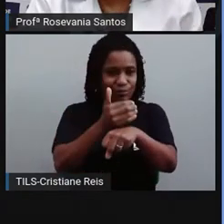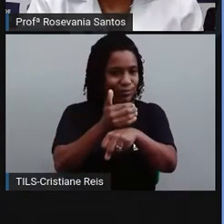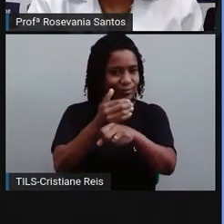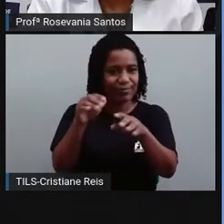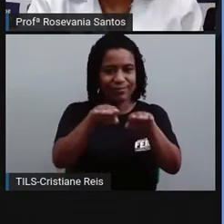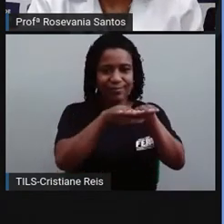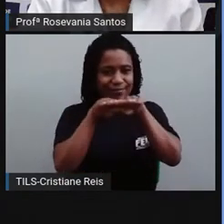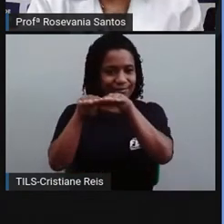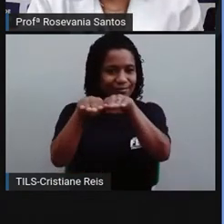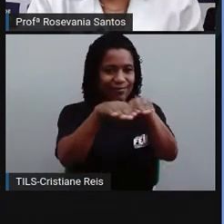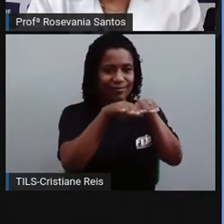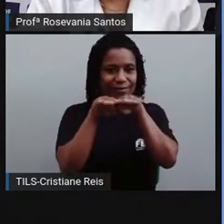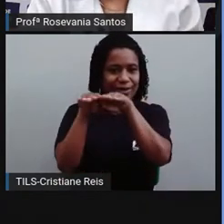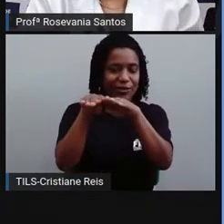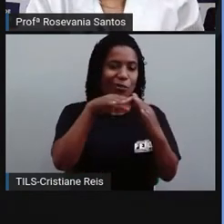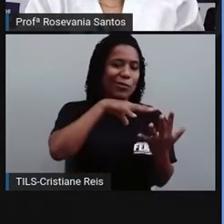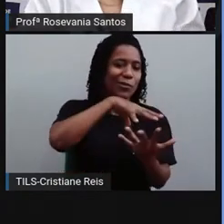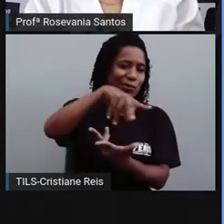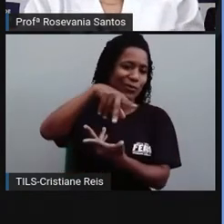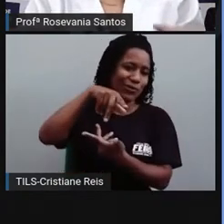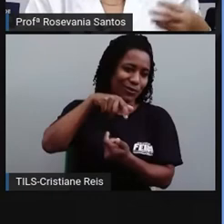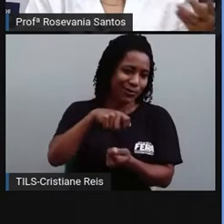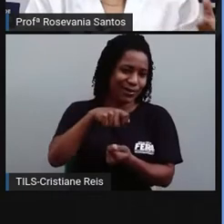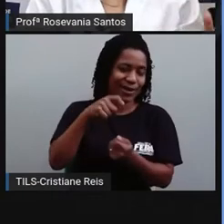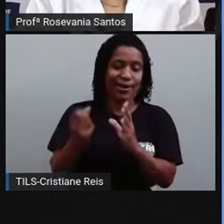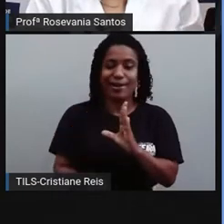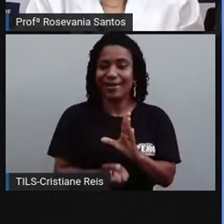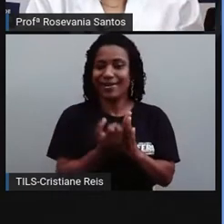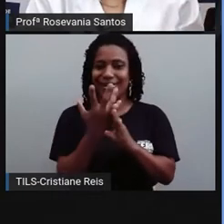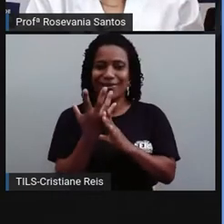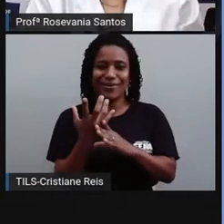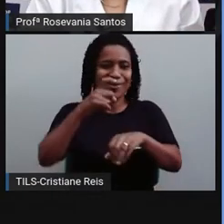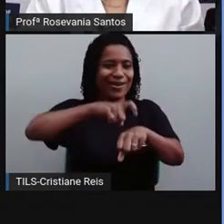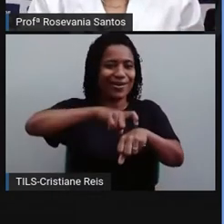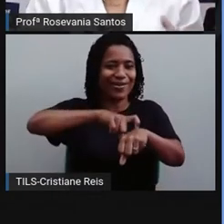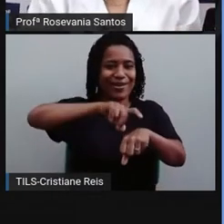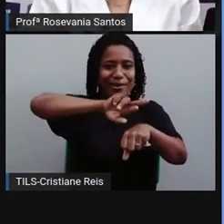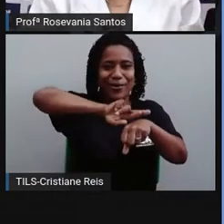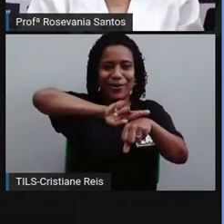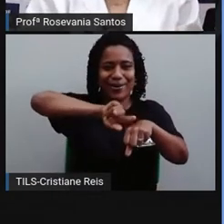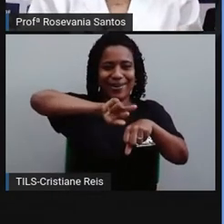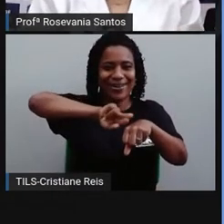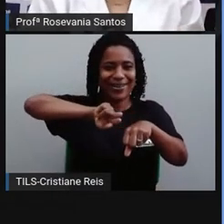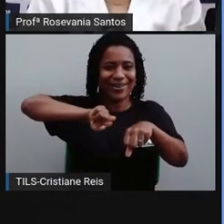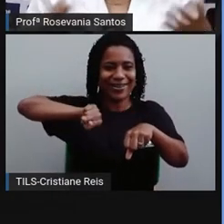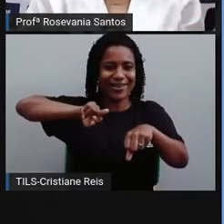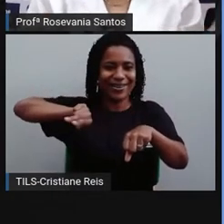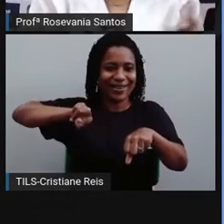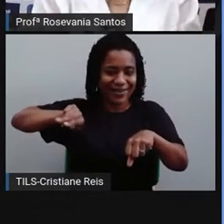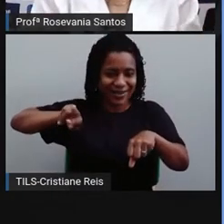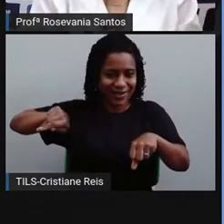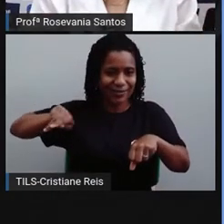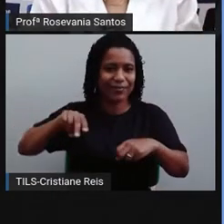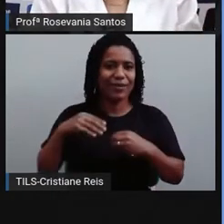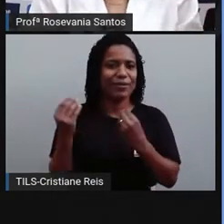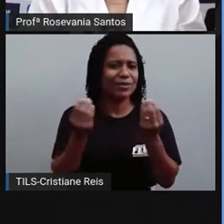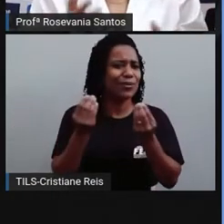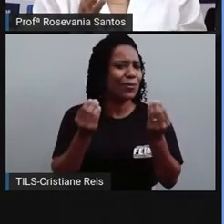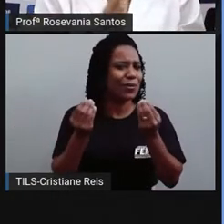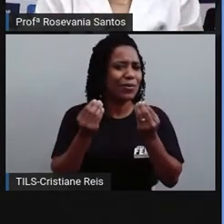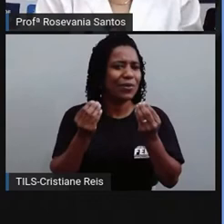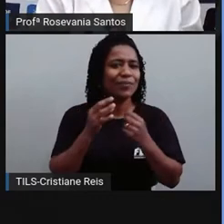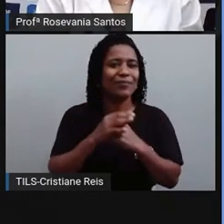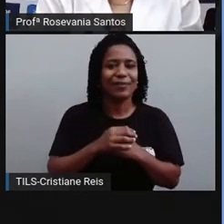Fusos Horários. Olha que legal! Então, esses Fusos Horários lá, e qual será esse meridiano?